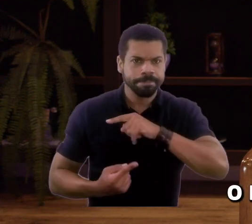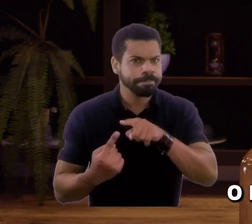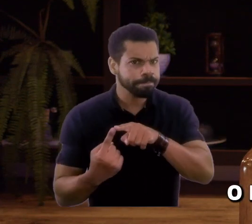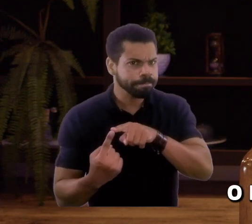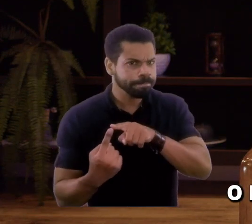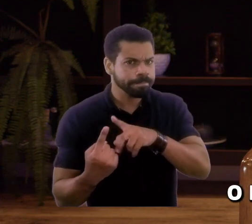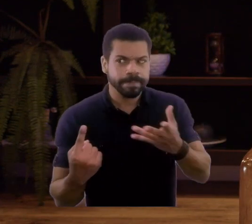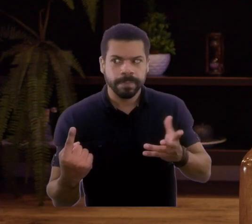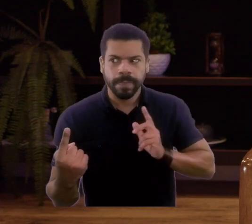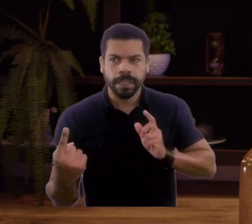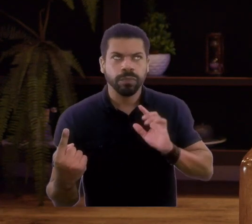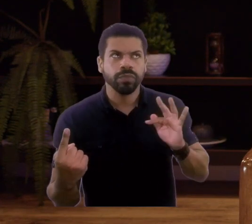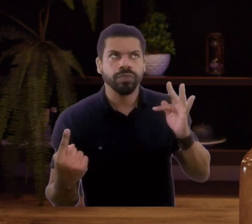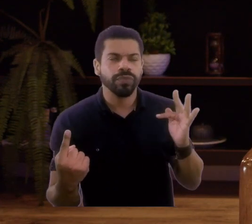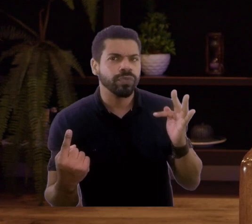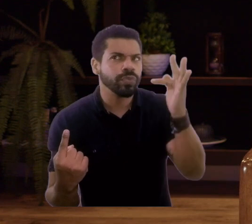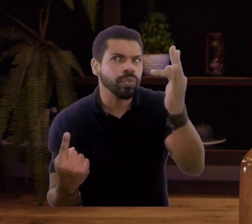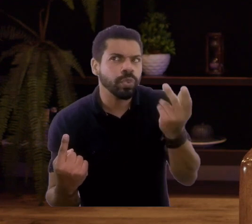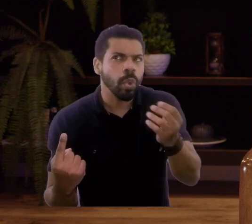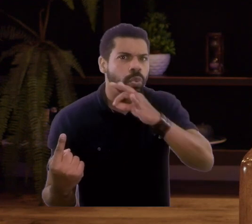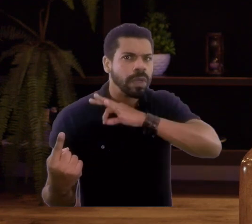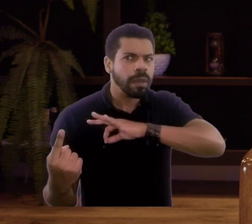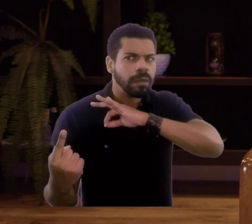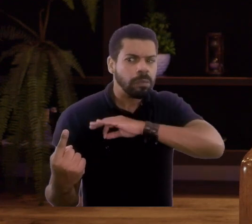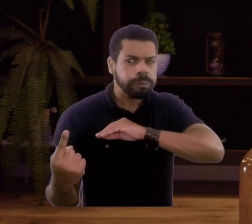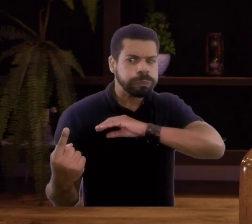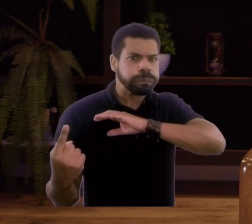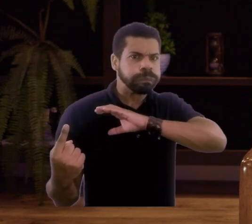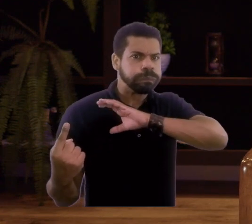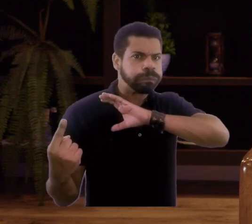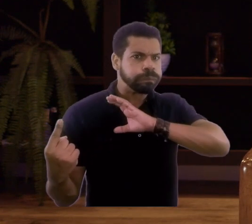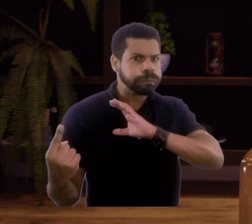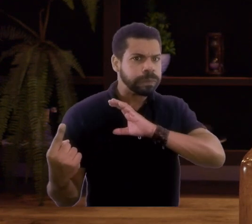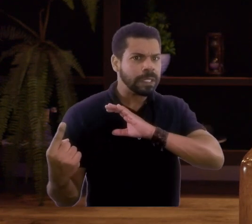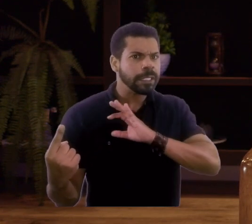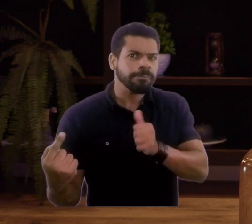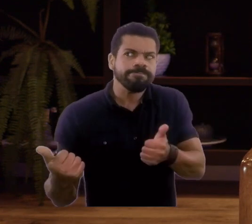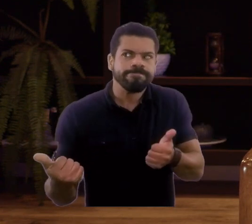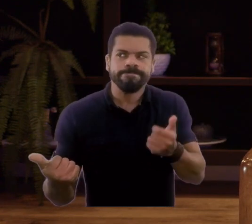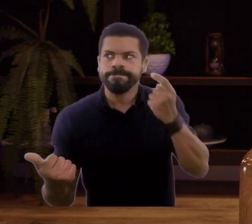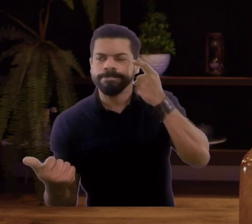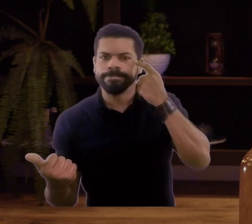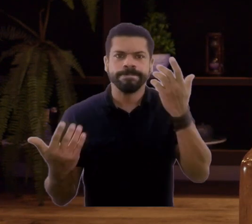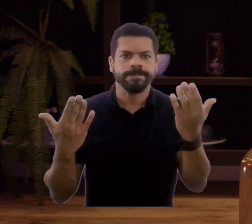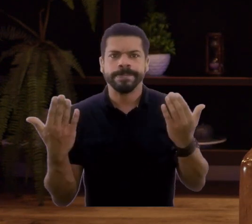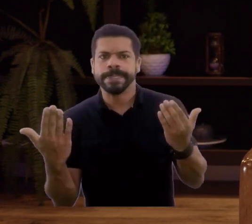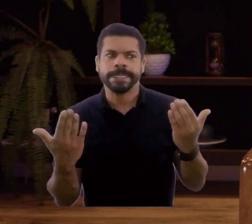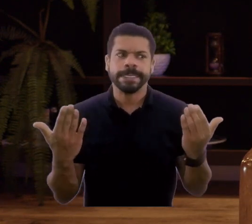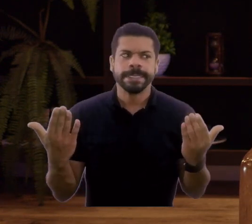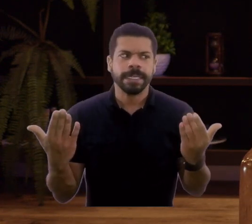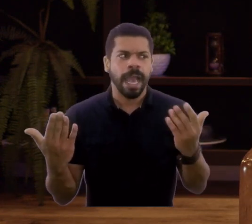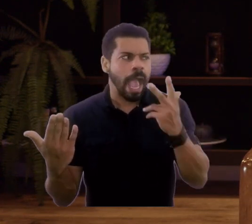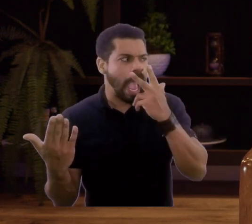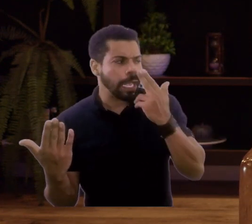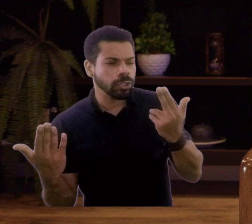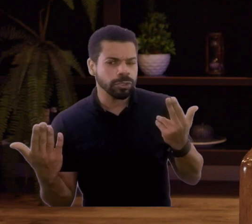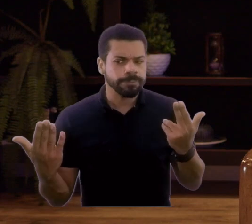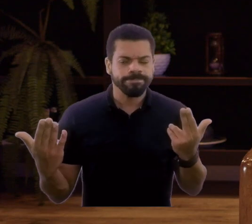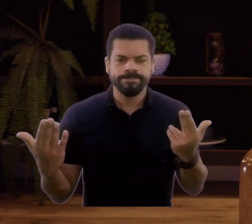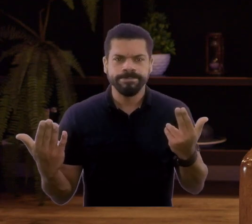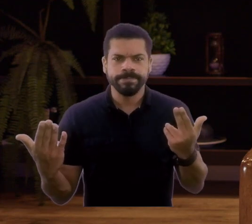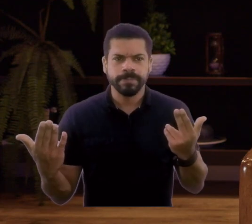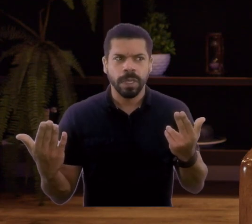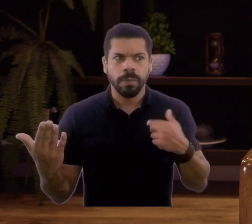O primeiro medo que você tem é assim, poxa, será que isso vai continuar assim? Será que vai dar certo? Será que eu vou continuar ganhando essa grana? Será que, poxa,